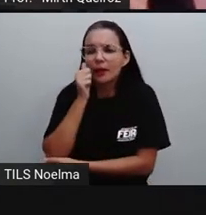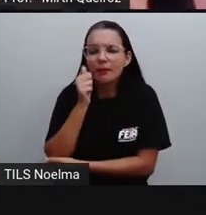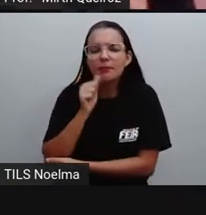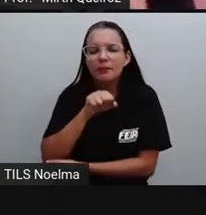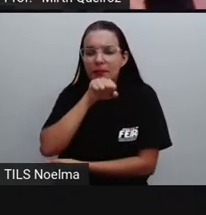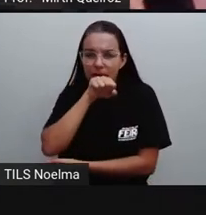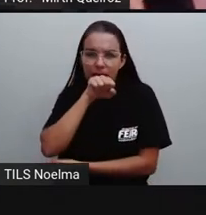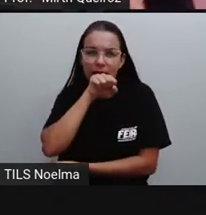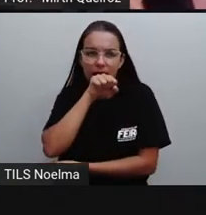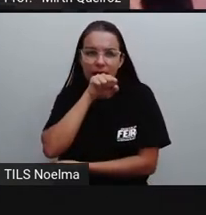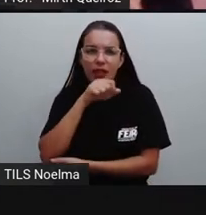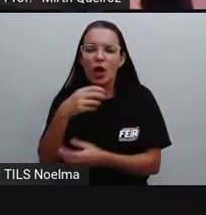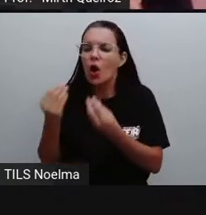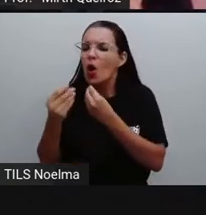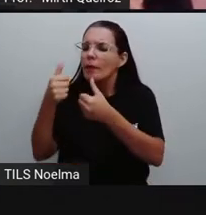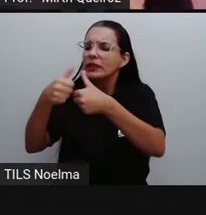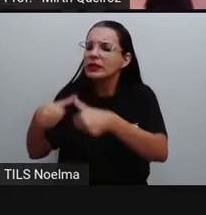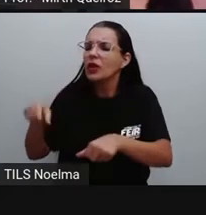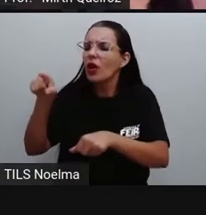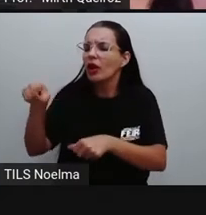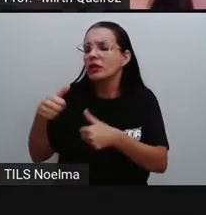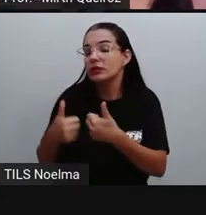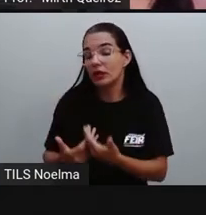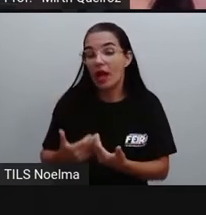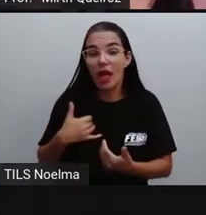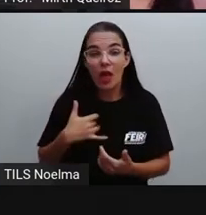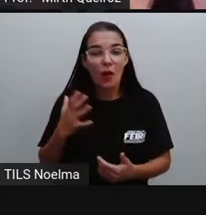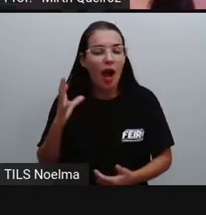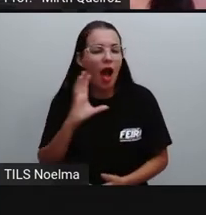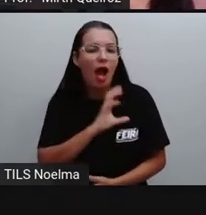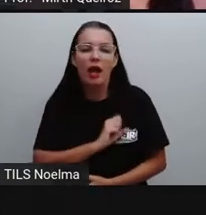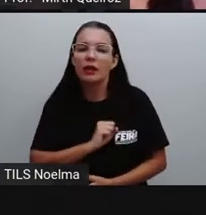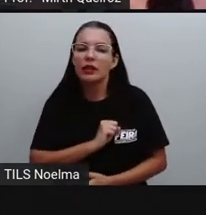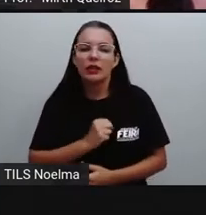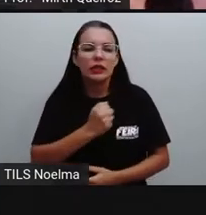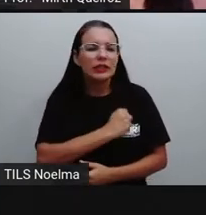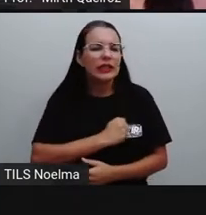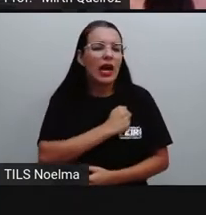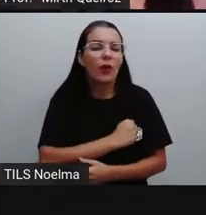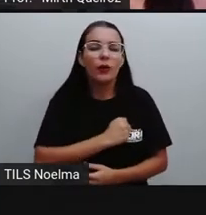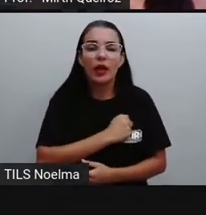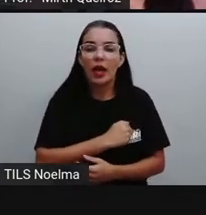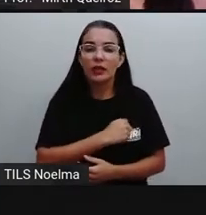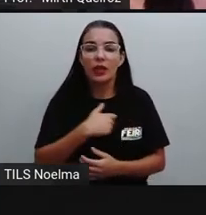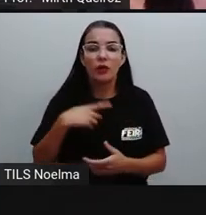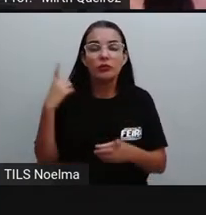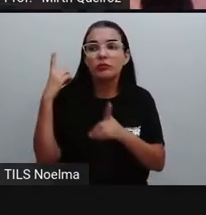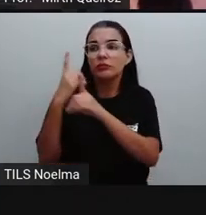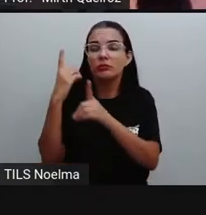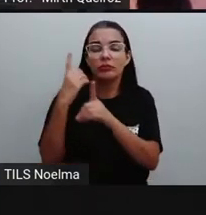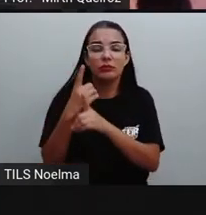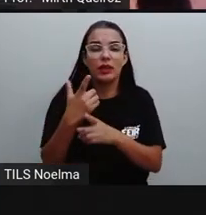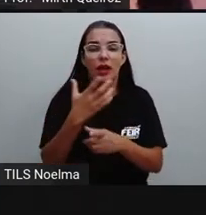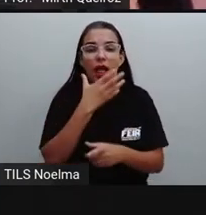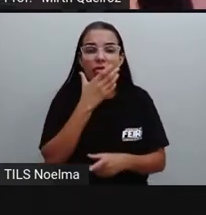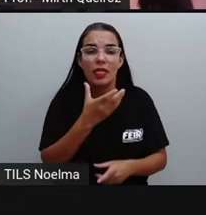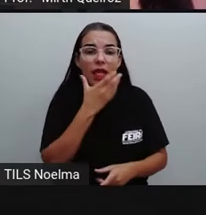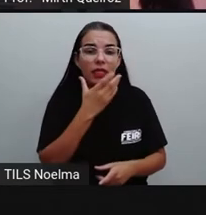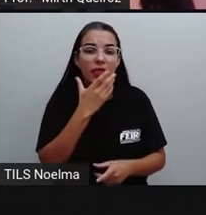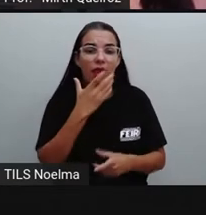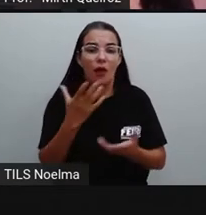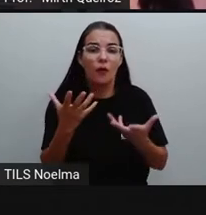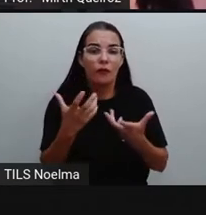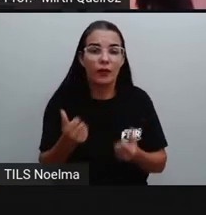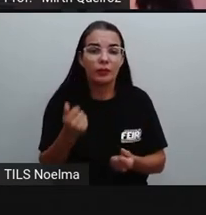saudades de casa e mal posso esperar pelo Natal, quando iremos finalmente nos reunir novamente e